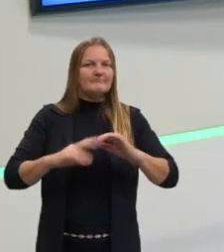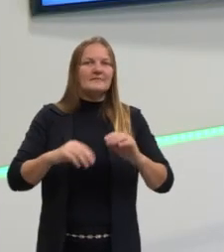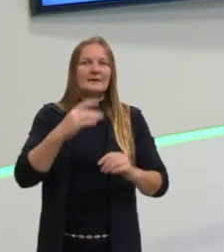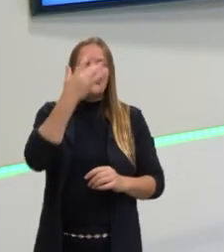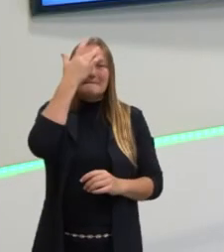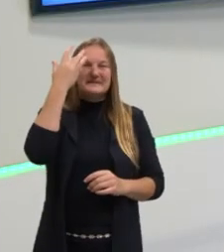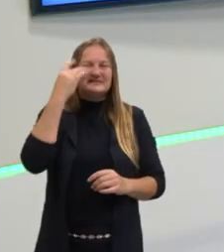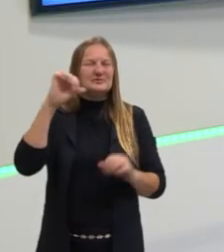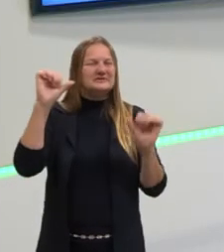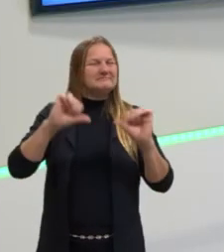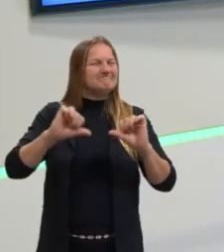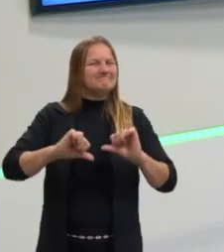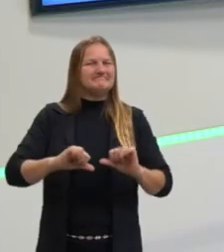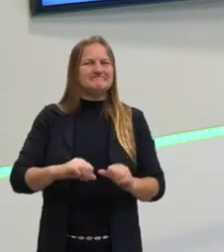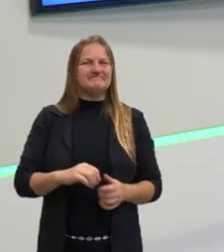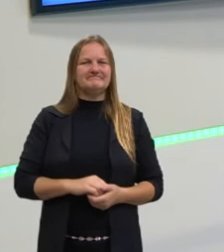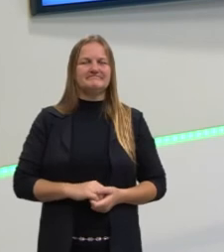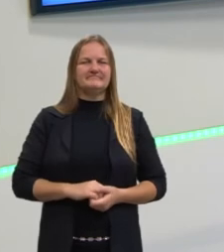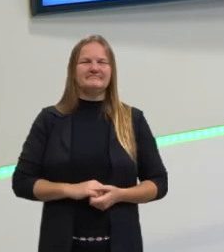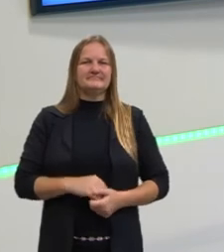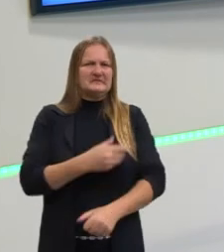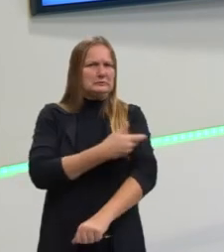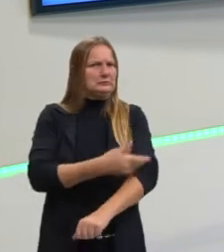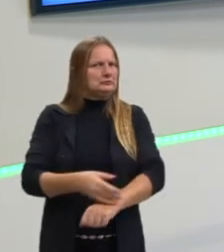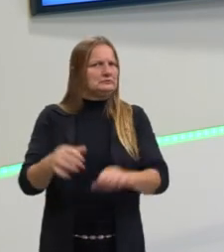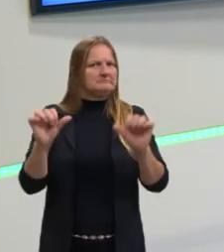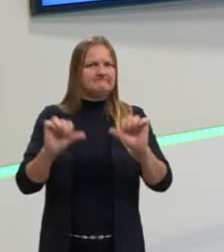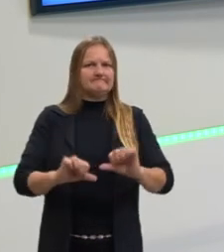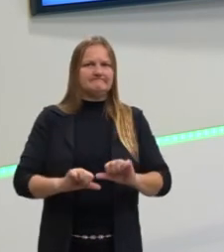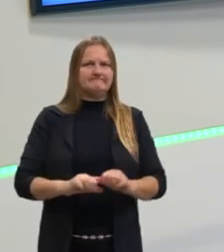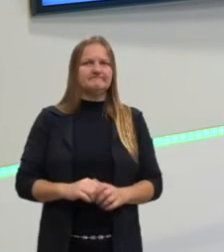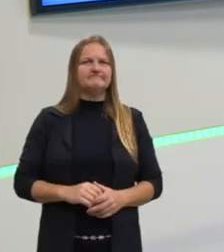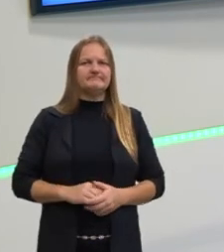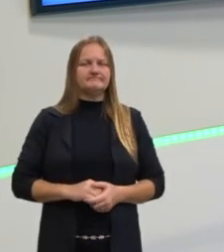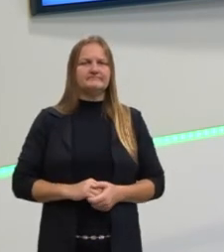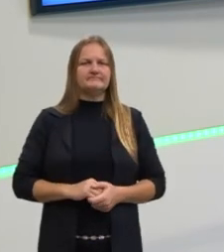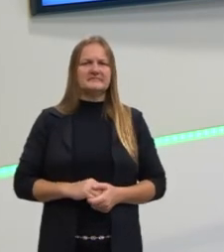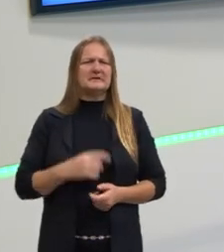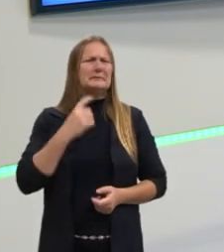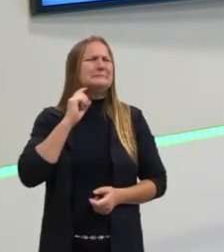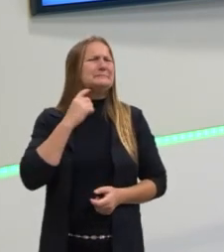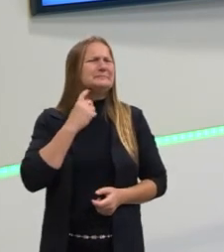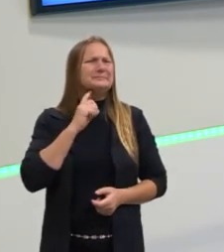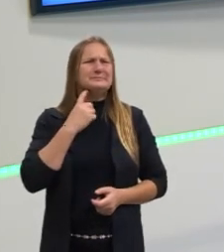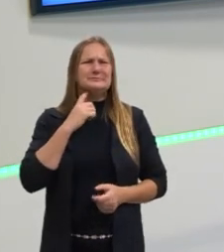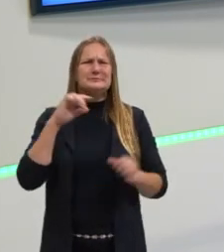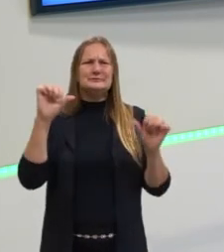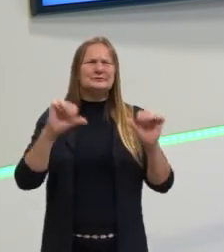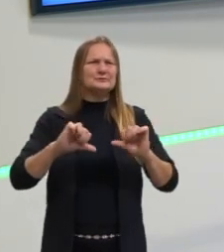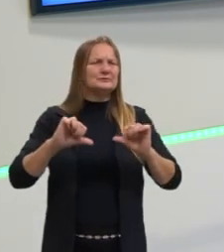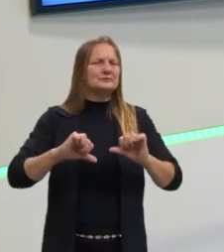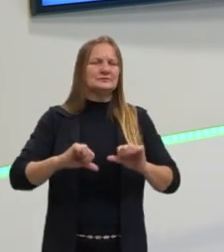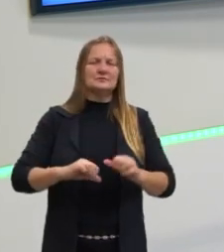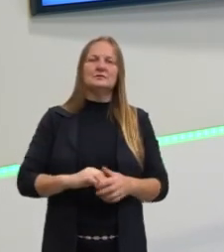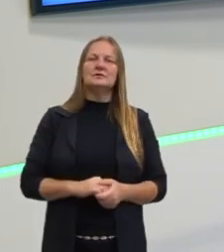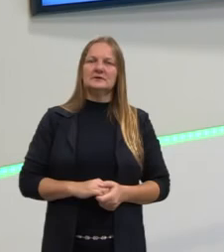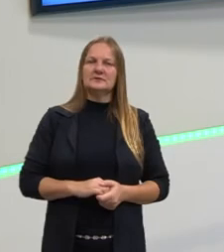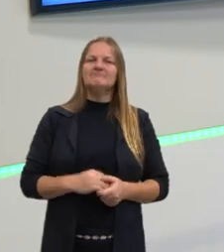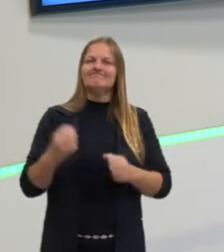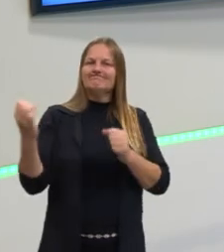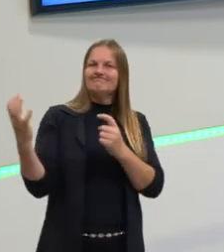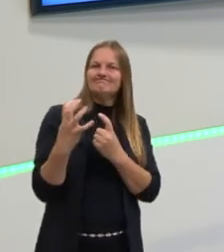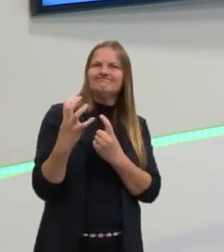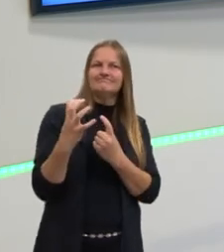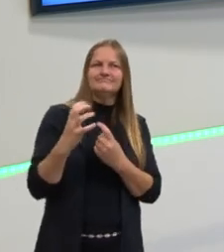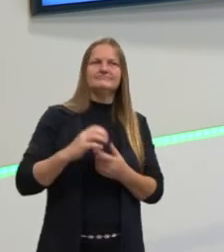são péssimas, infelizmente. Mesmo em condições extremas de poluição, não. O meio ambiente é, sim, afetado. Então,